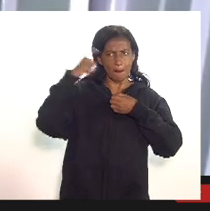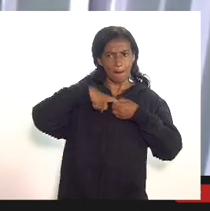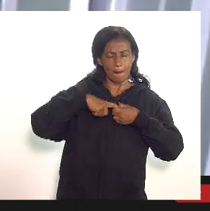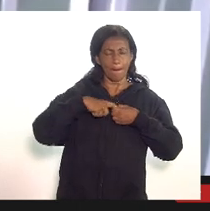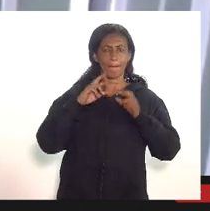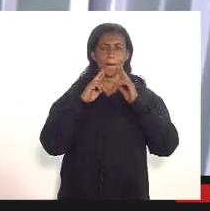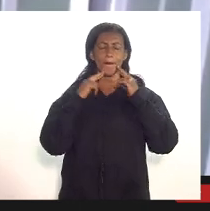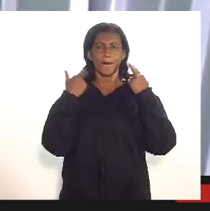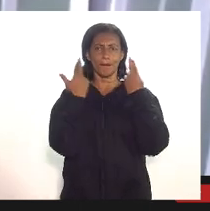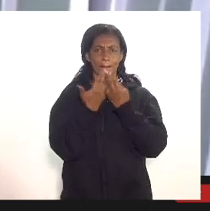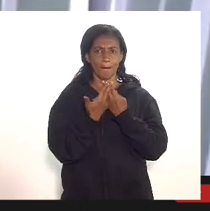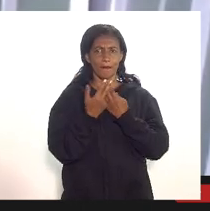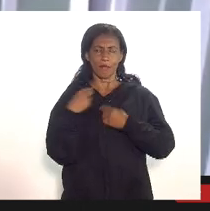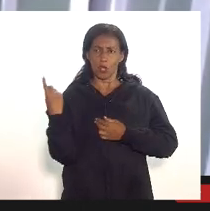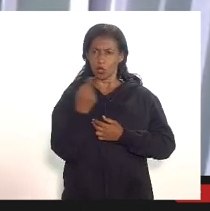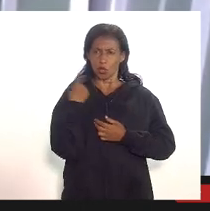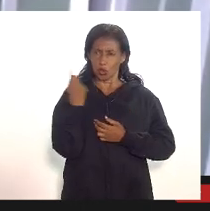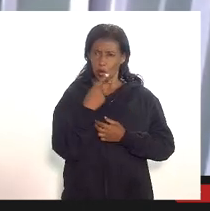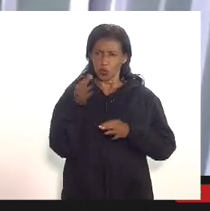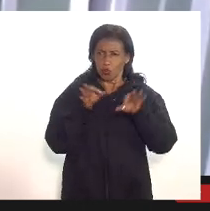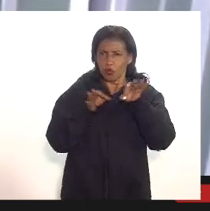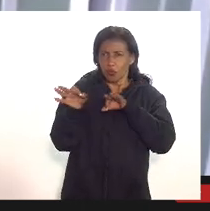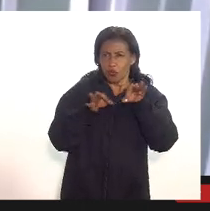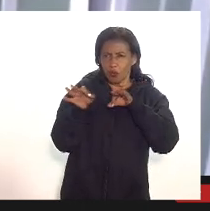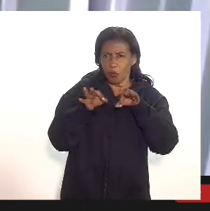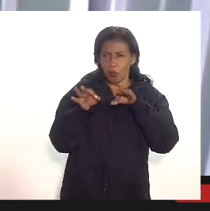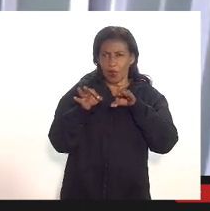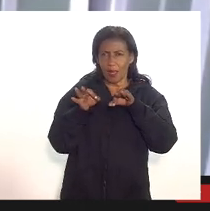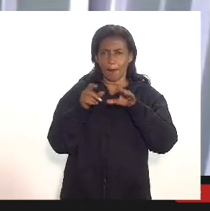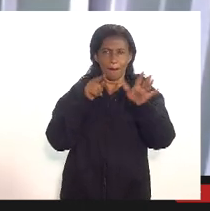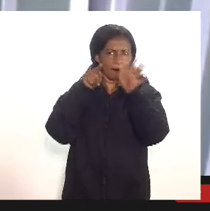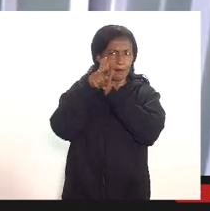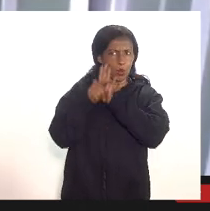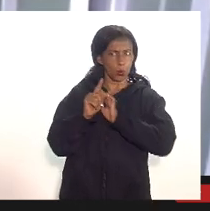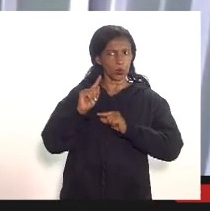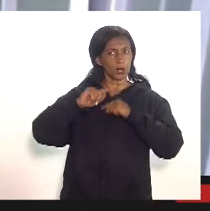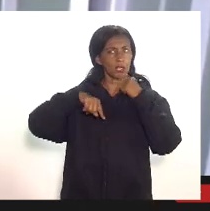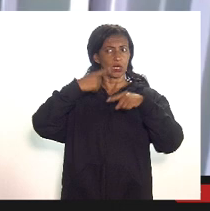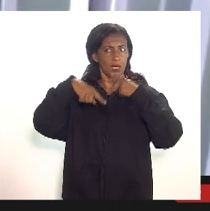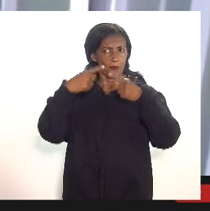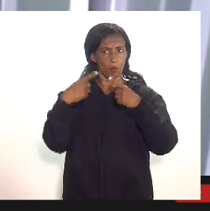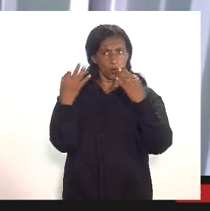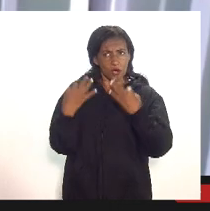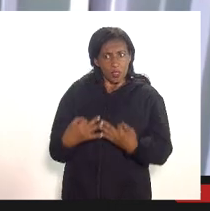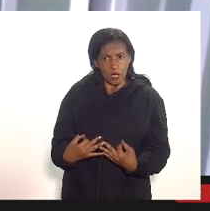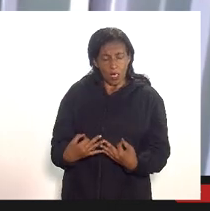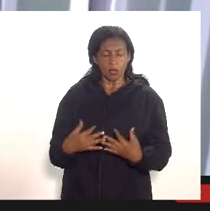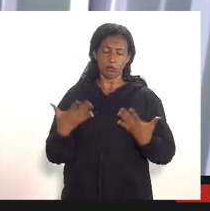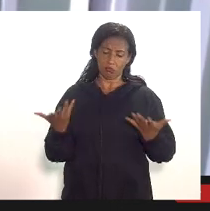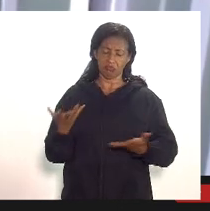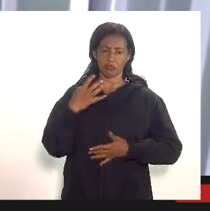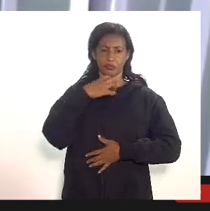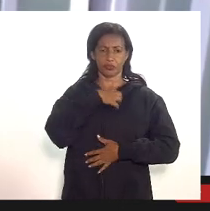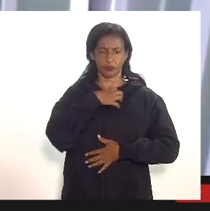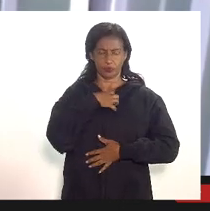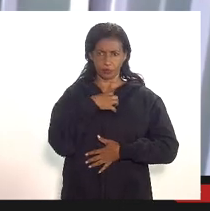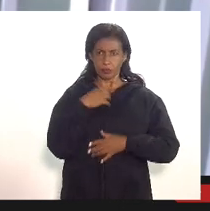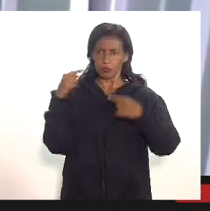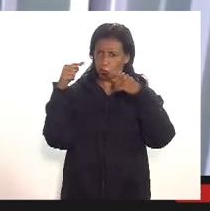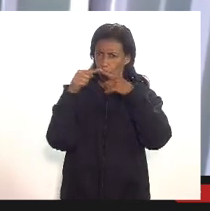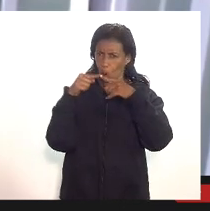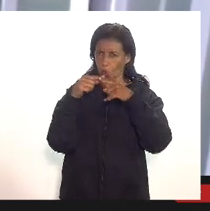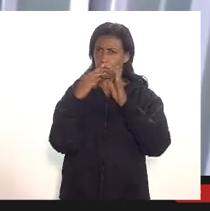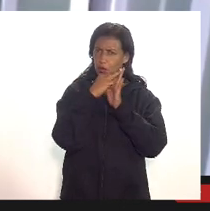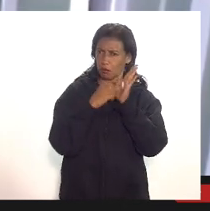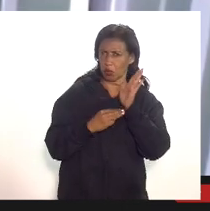que nós vamos formular perguntas mais adiante não é isso? nesse sentido concordando com a